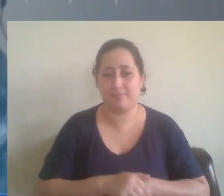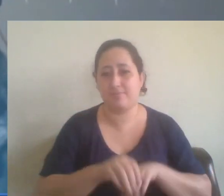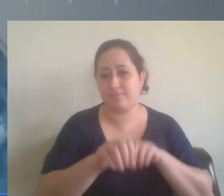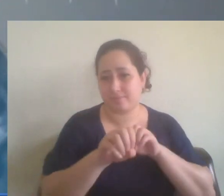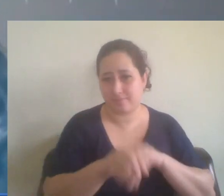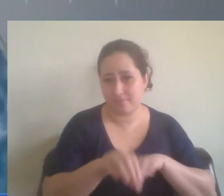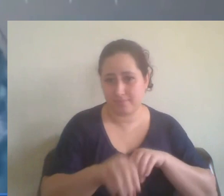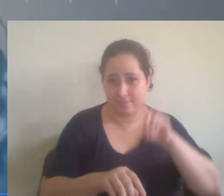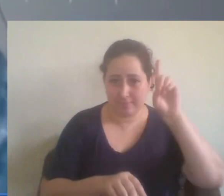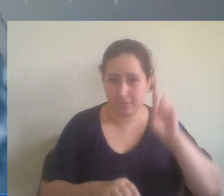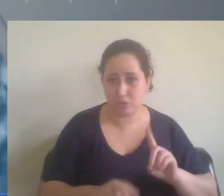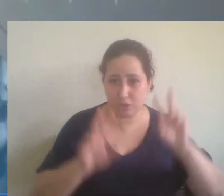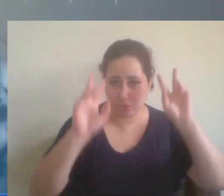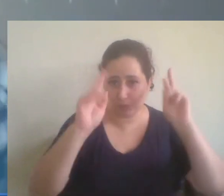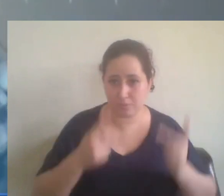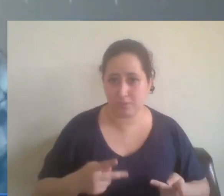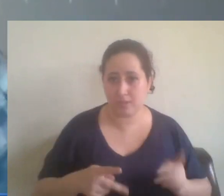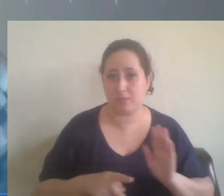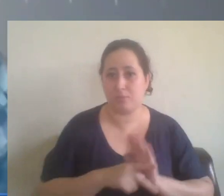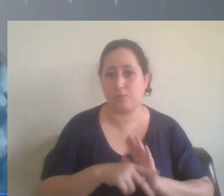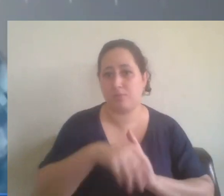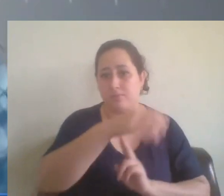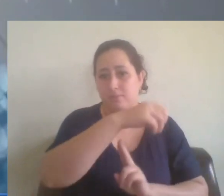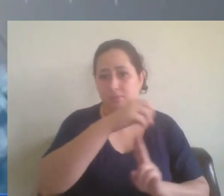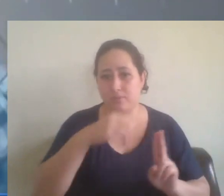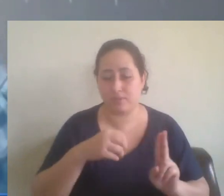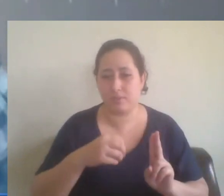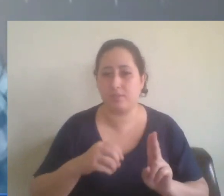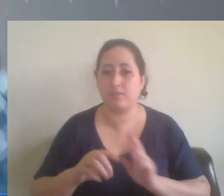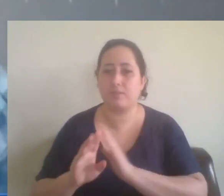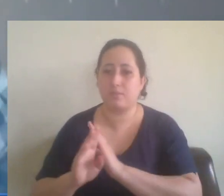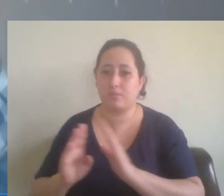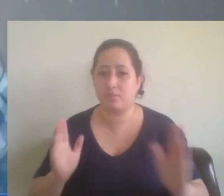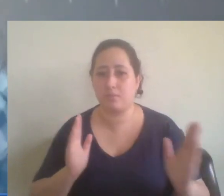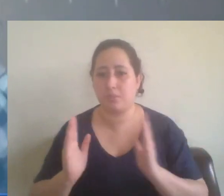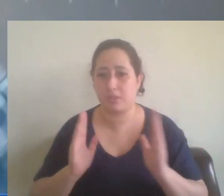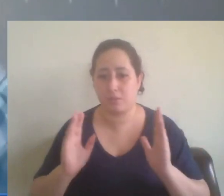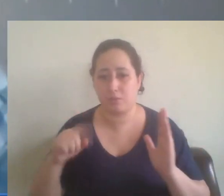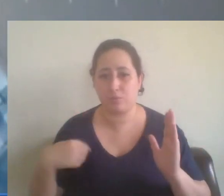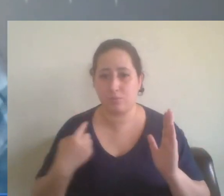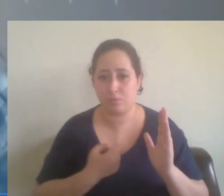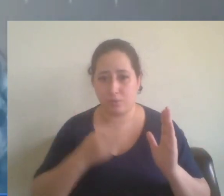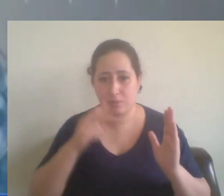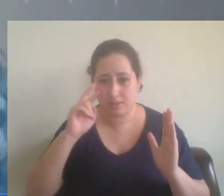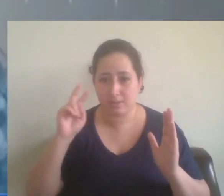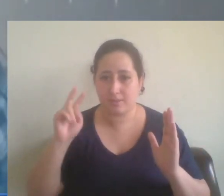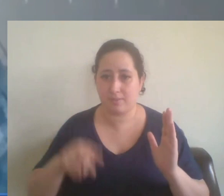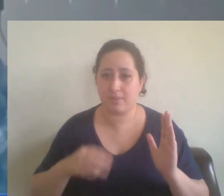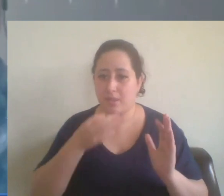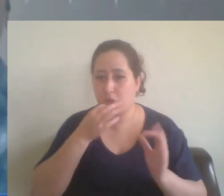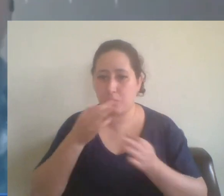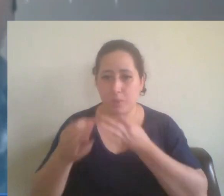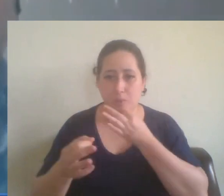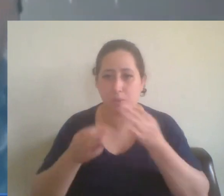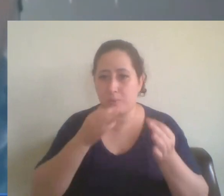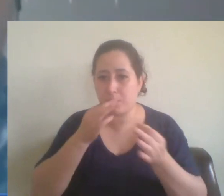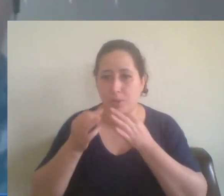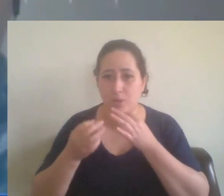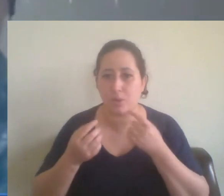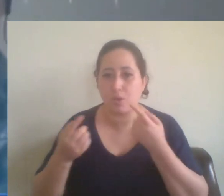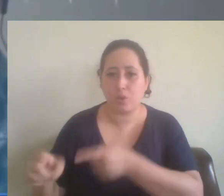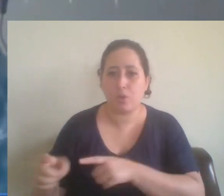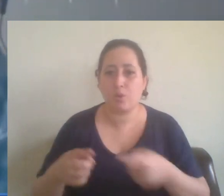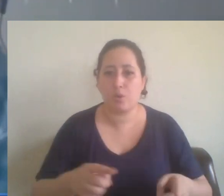Humanos da UFA-BC, principalmente em um período no qual assistimos tantas críticas, não? Às